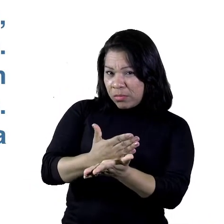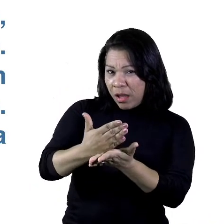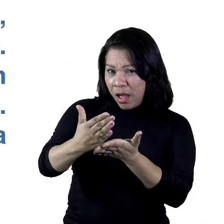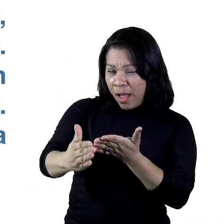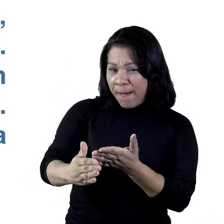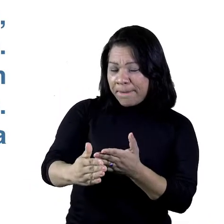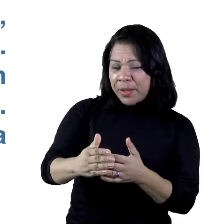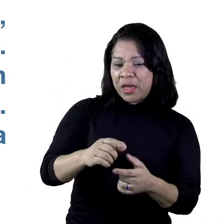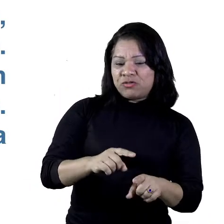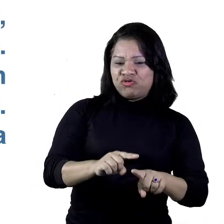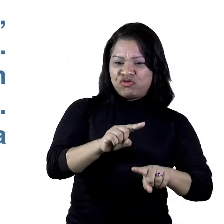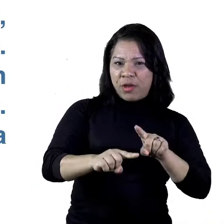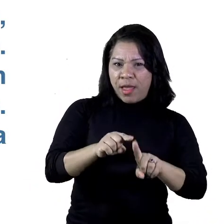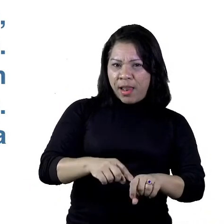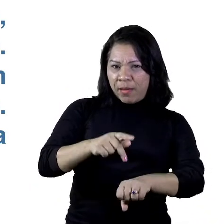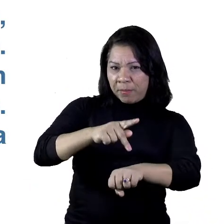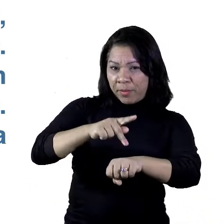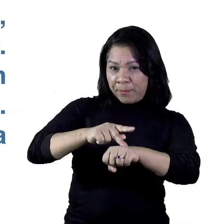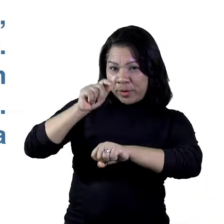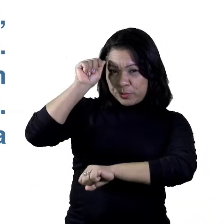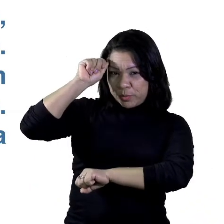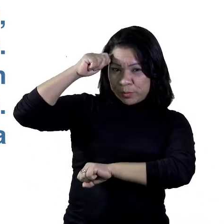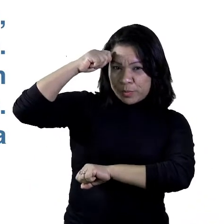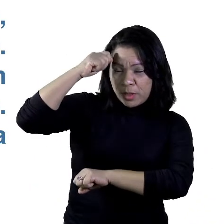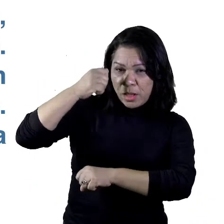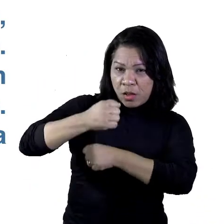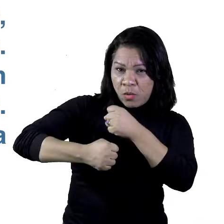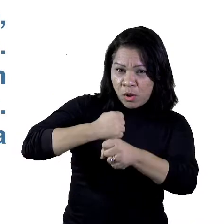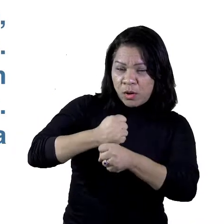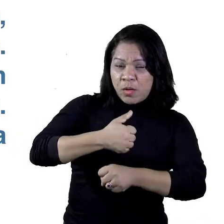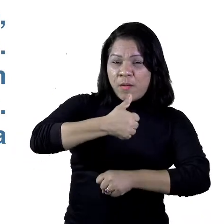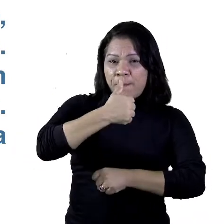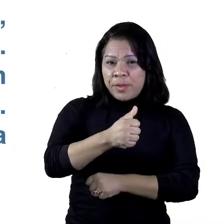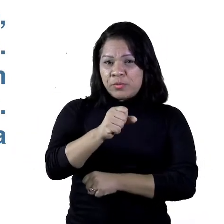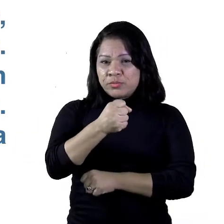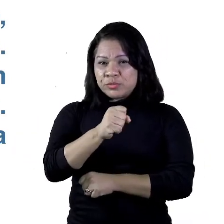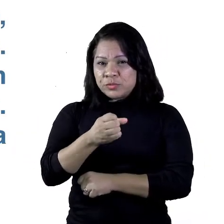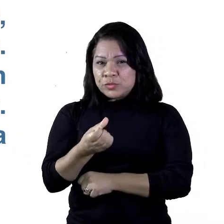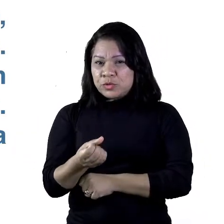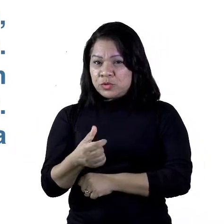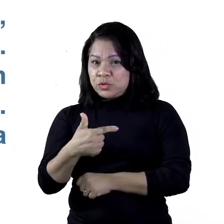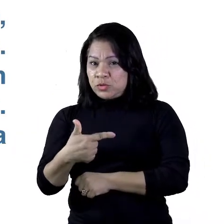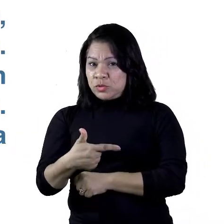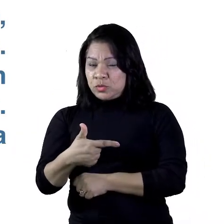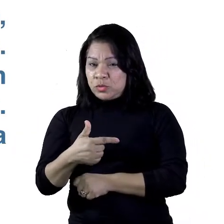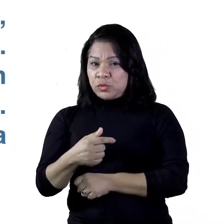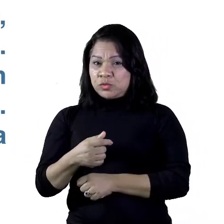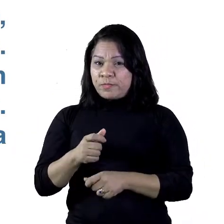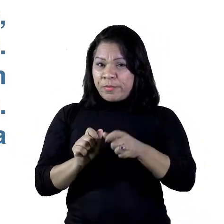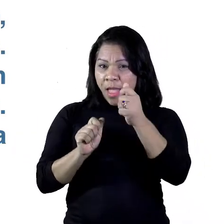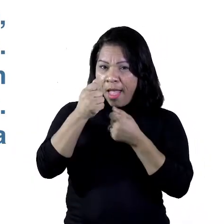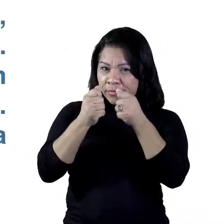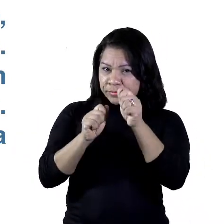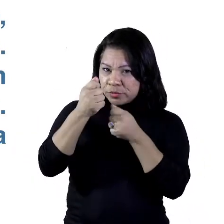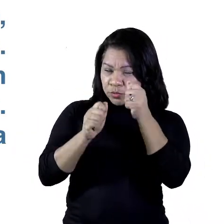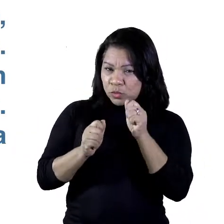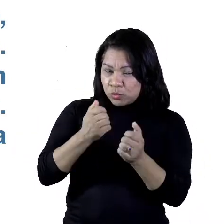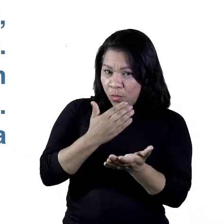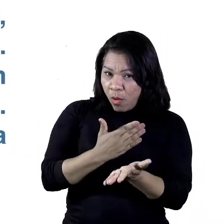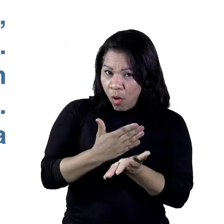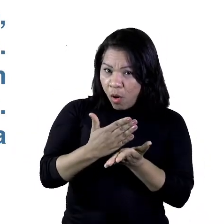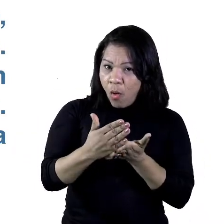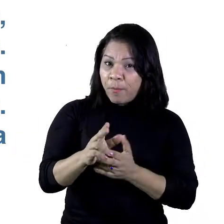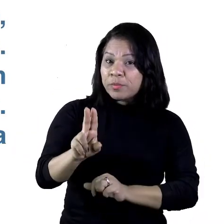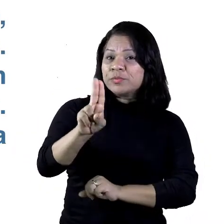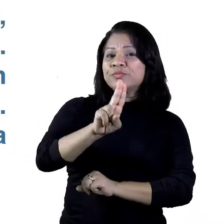do petróleo em 1862, as indústrias passaram a usá